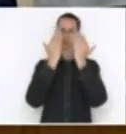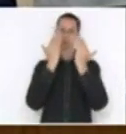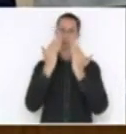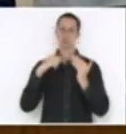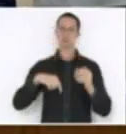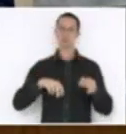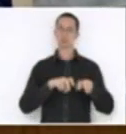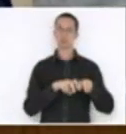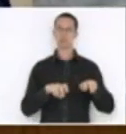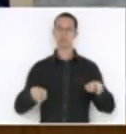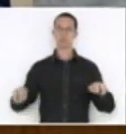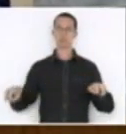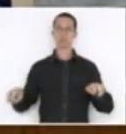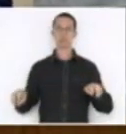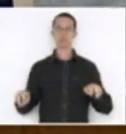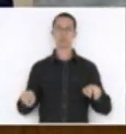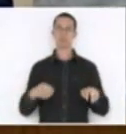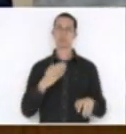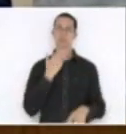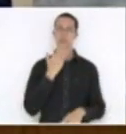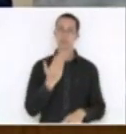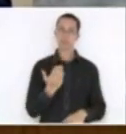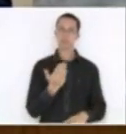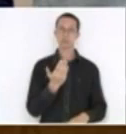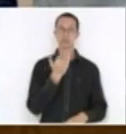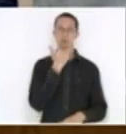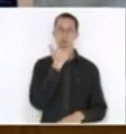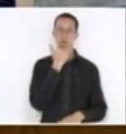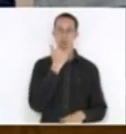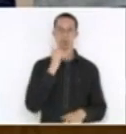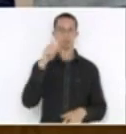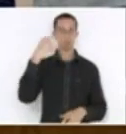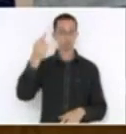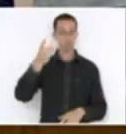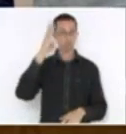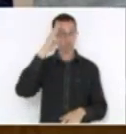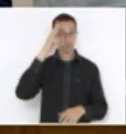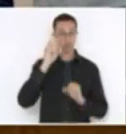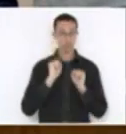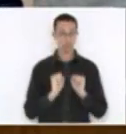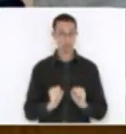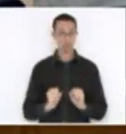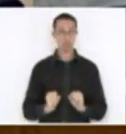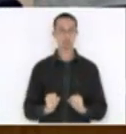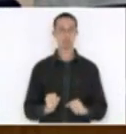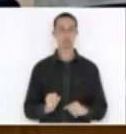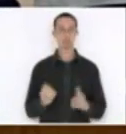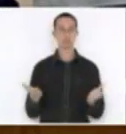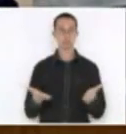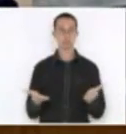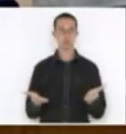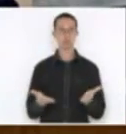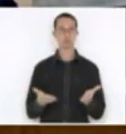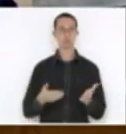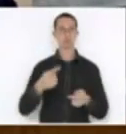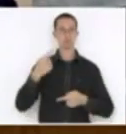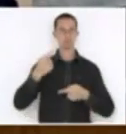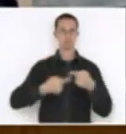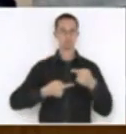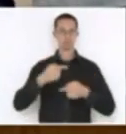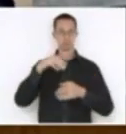menos. E eu pediria a compreensão do deputado Mauro para nós colocá-lo na terça-feira e hoje deliberar o que nós